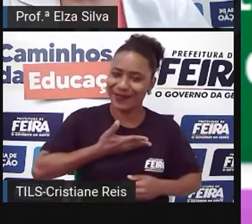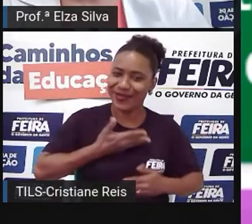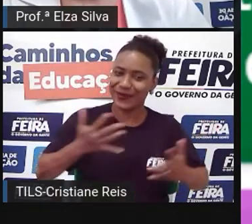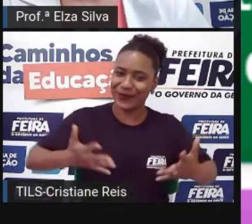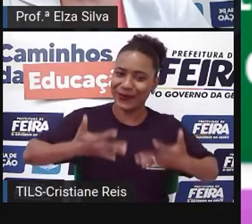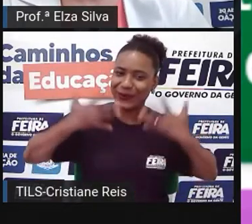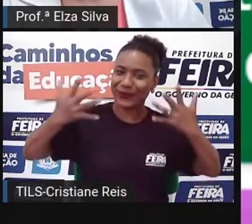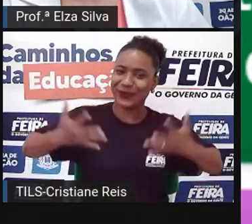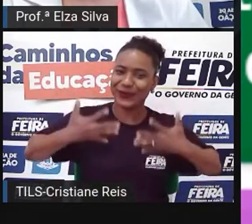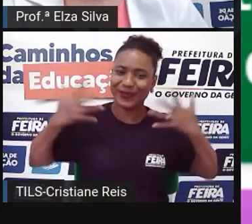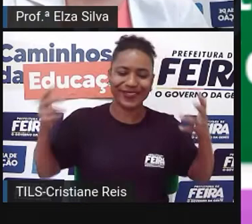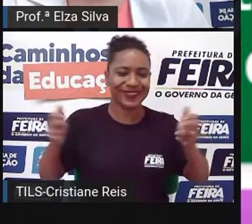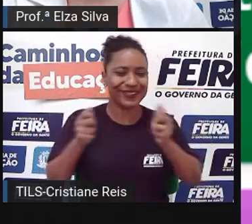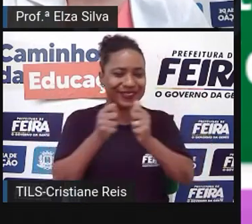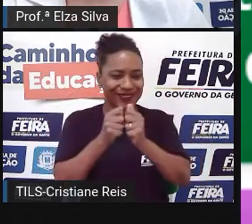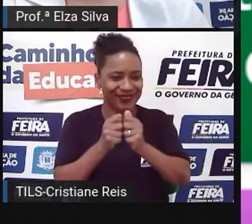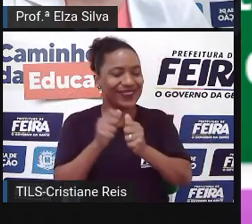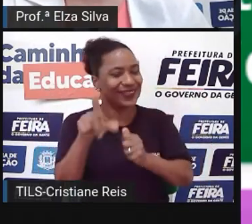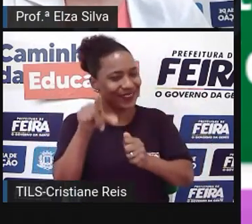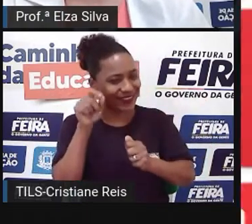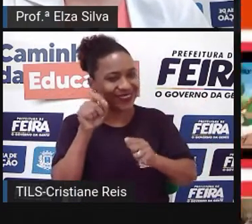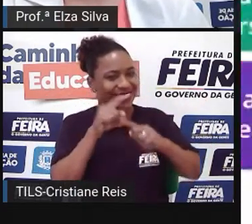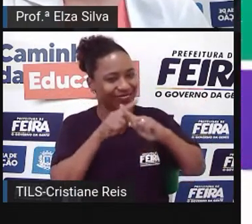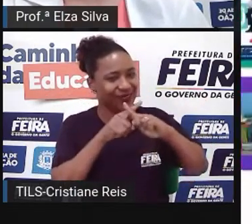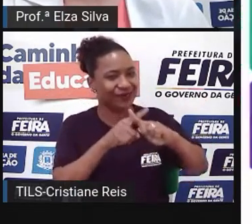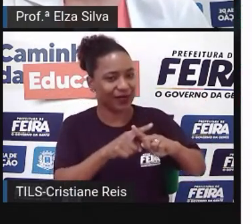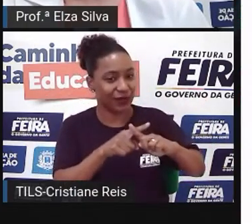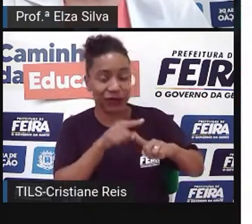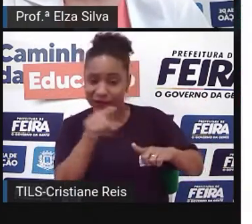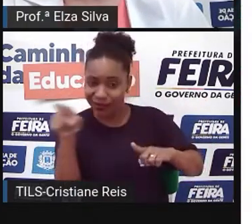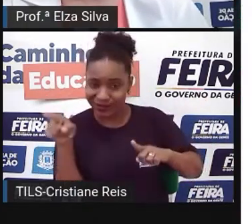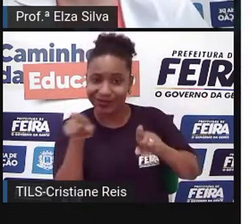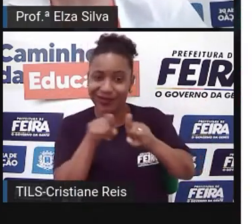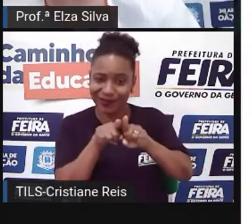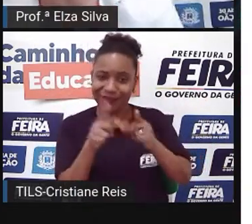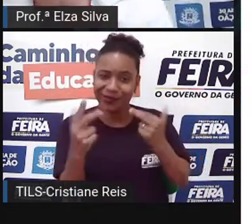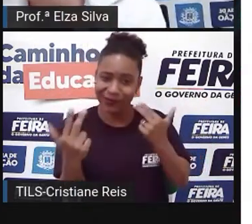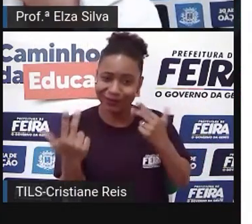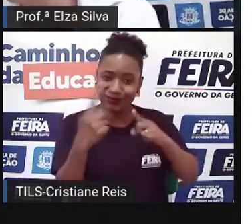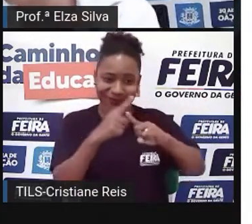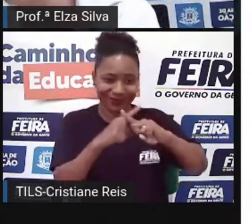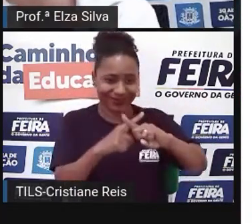Se você também escolheu Não se esqueça De marcar o X